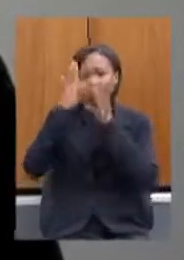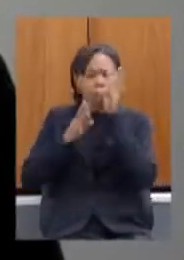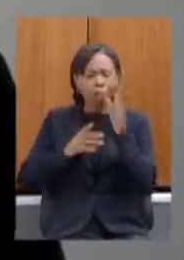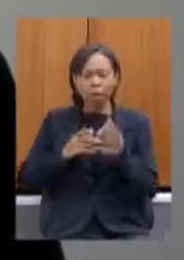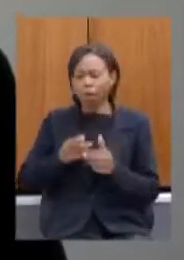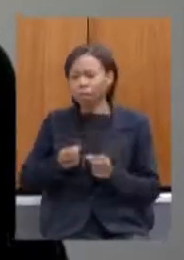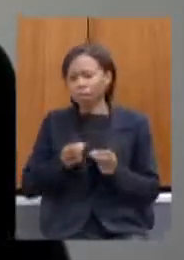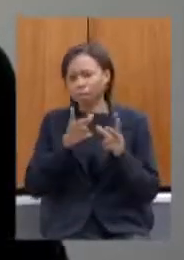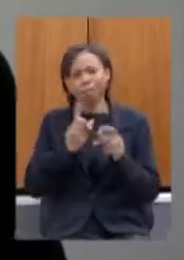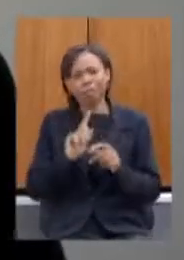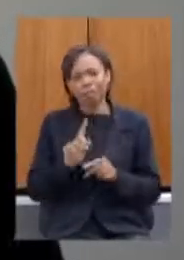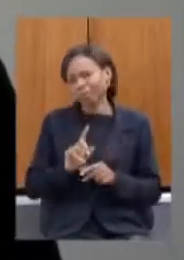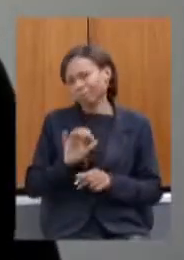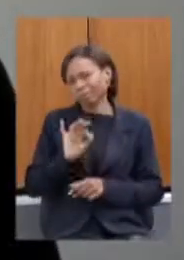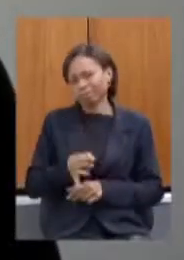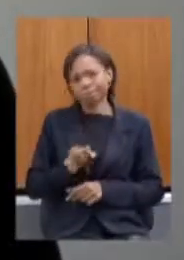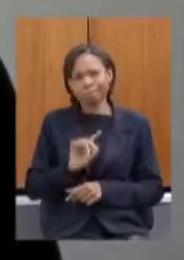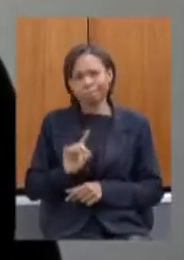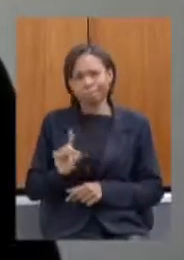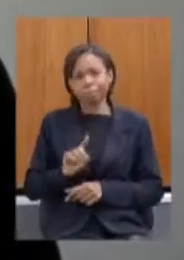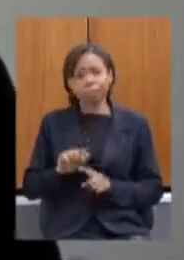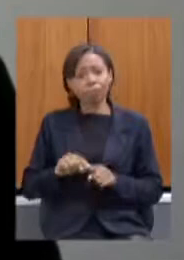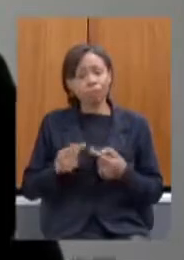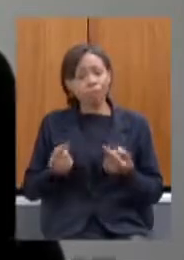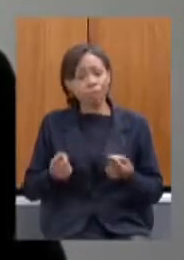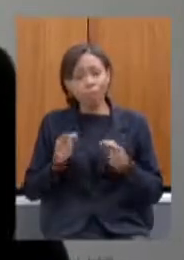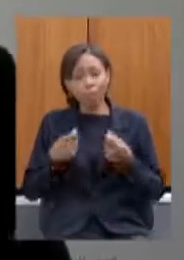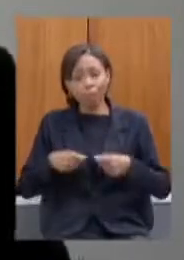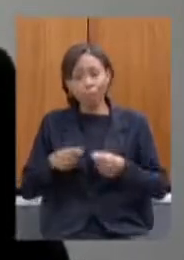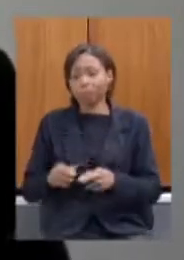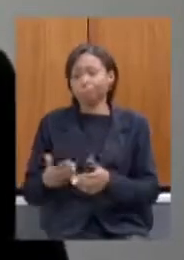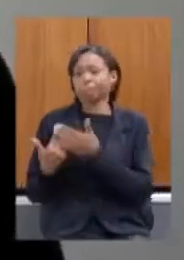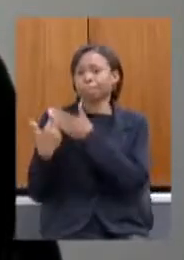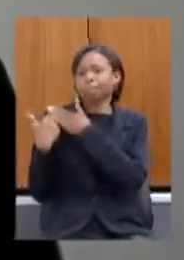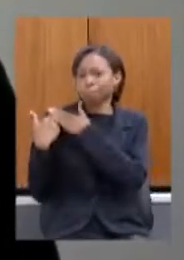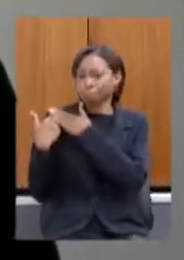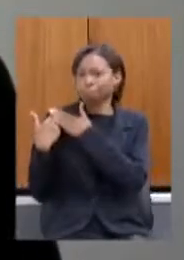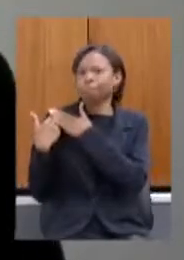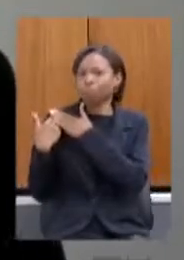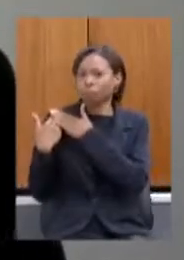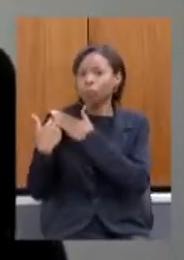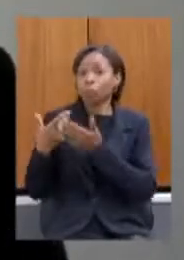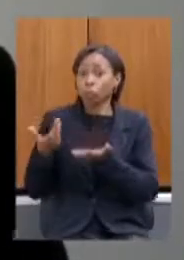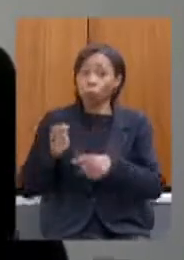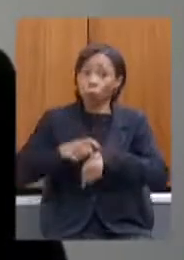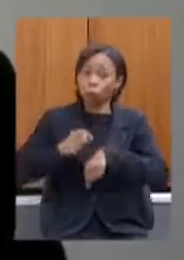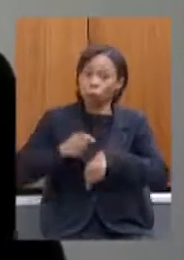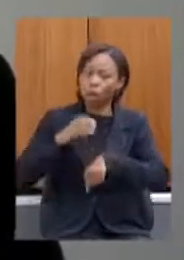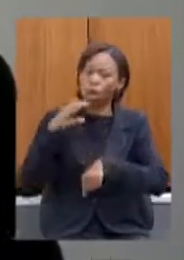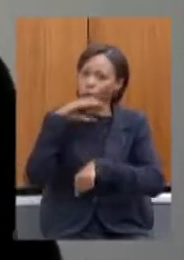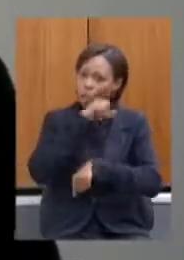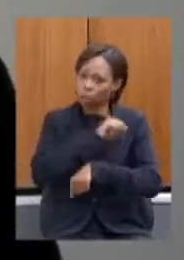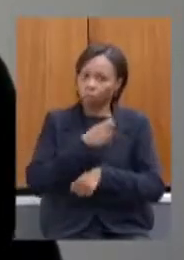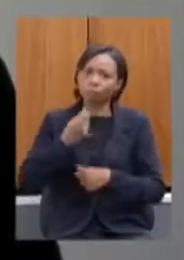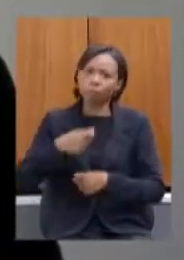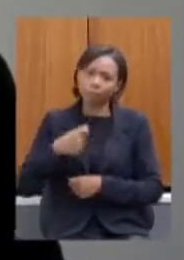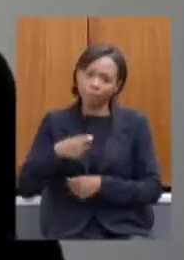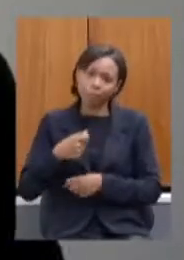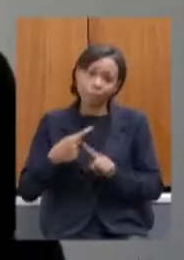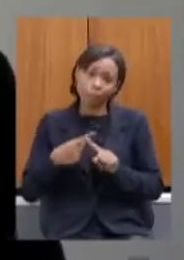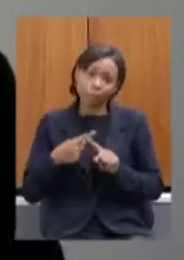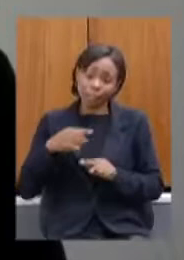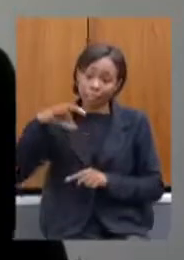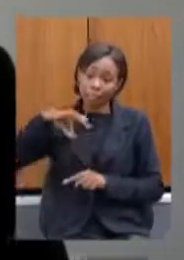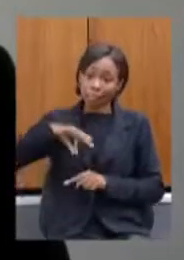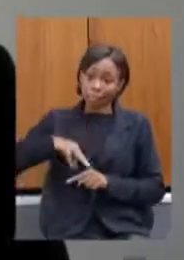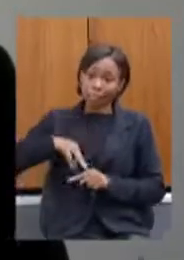a sociedade mineira então nós temos que fazer isso com responsabilidade com a urgência que isso demanda uma vez que o salário do servidor